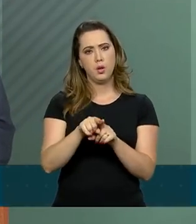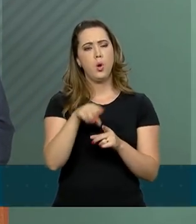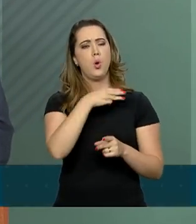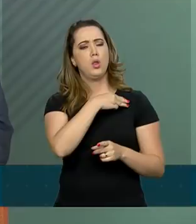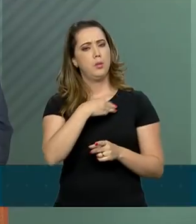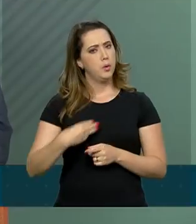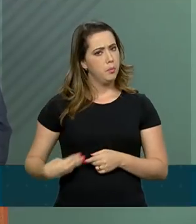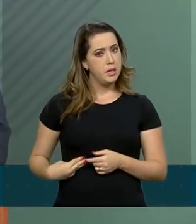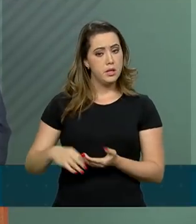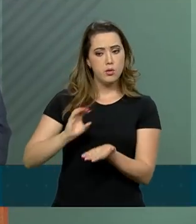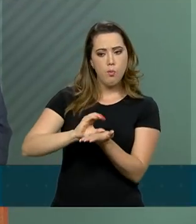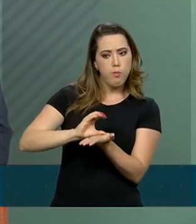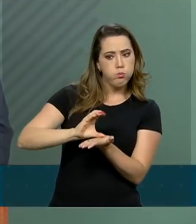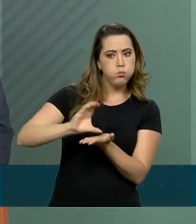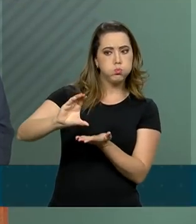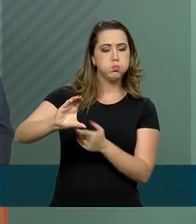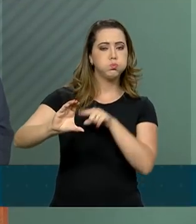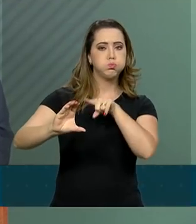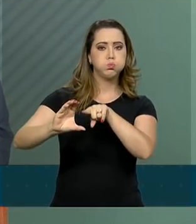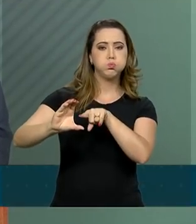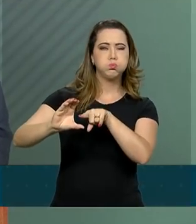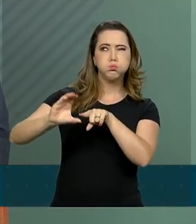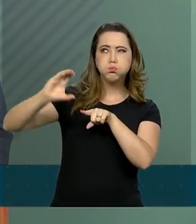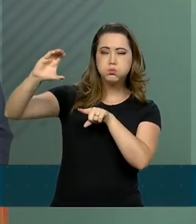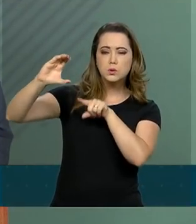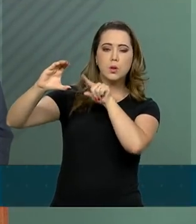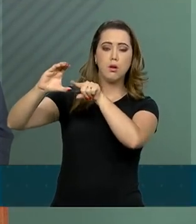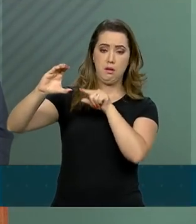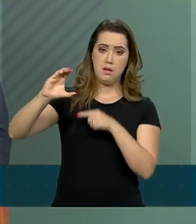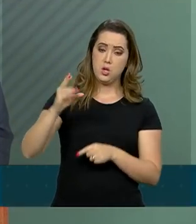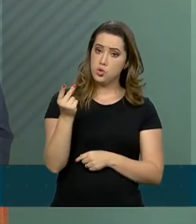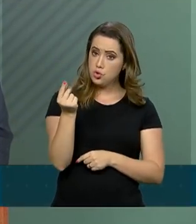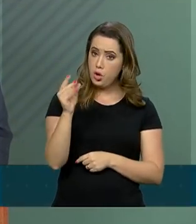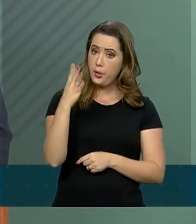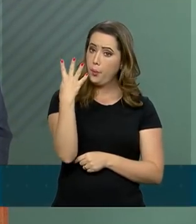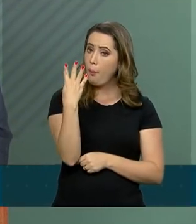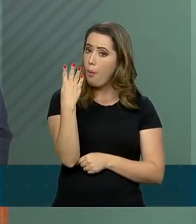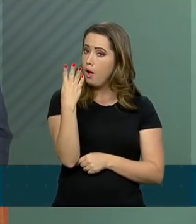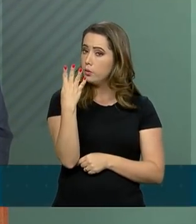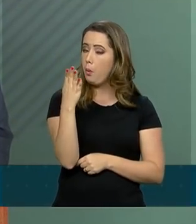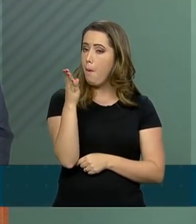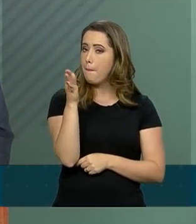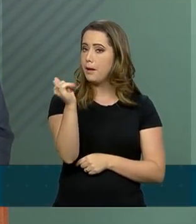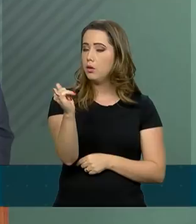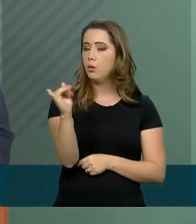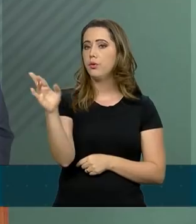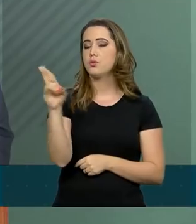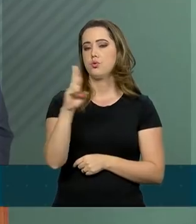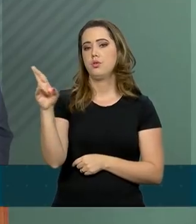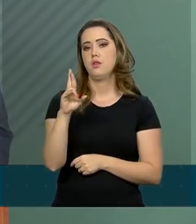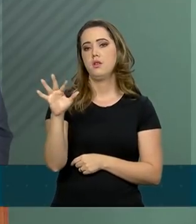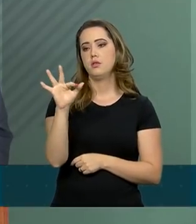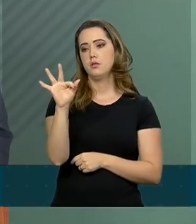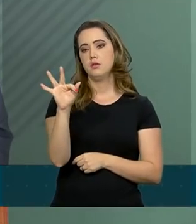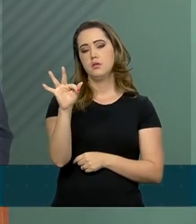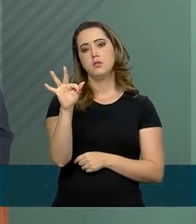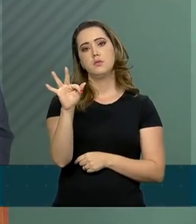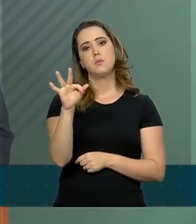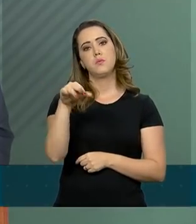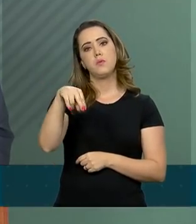bilhões de reais no Fundo Constitucional de Financiamento do Nordeste, o